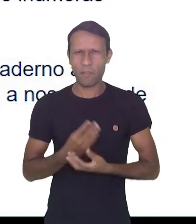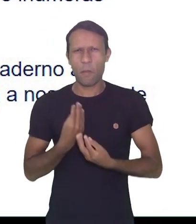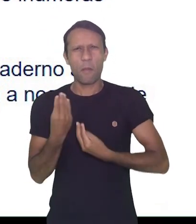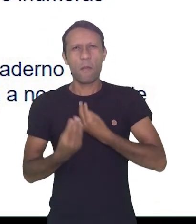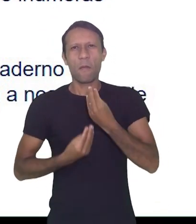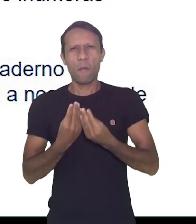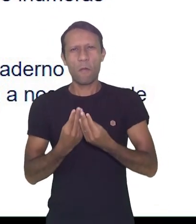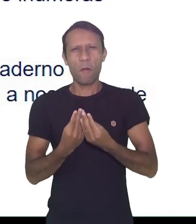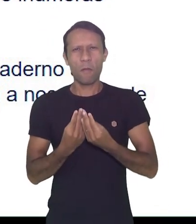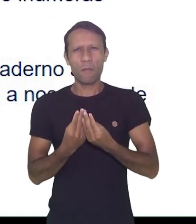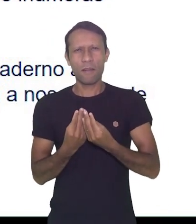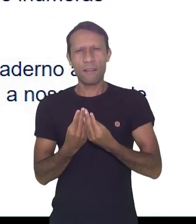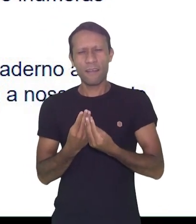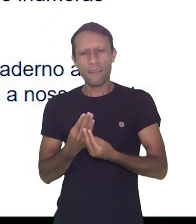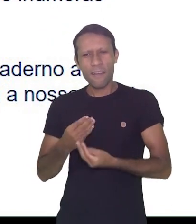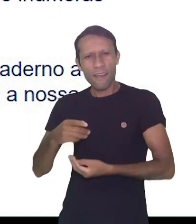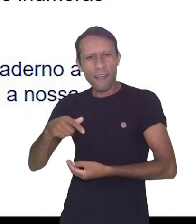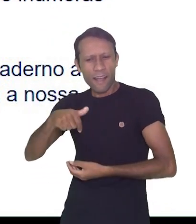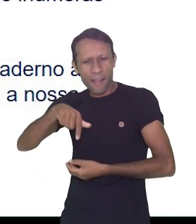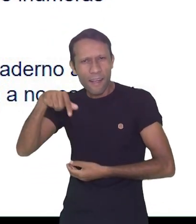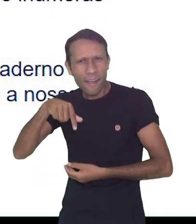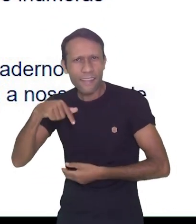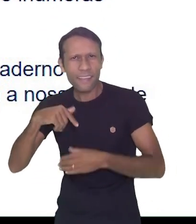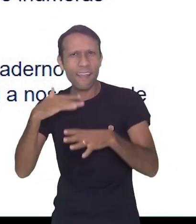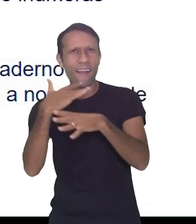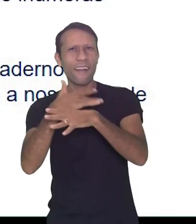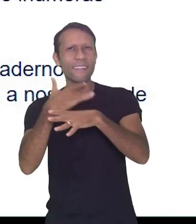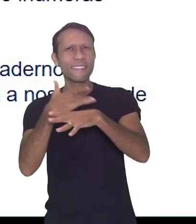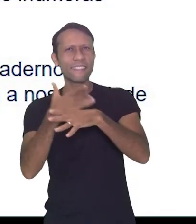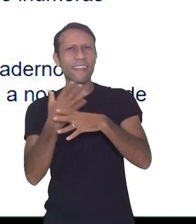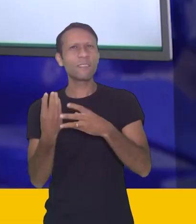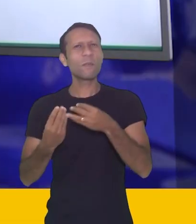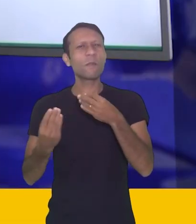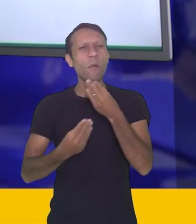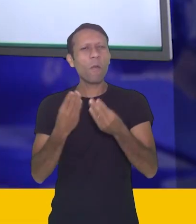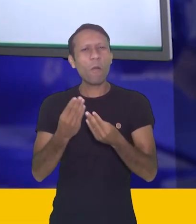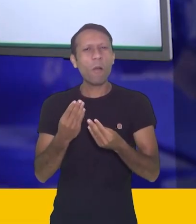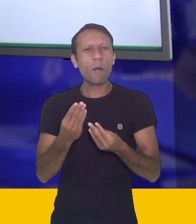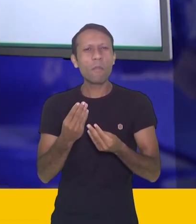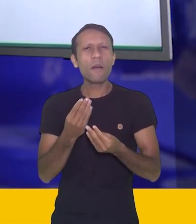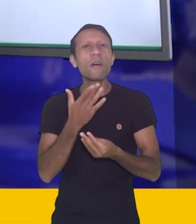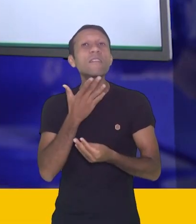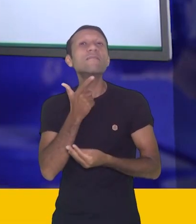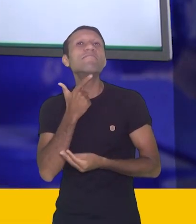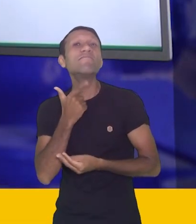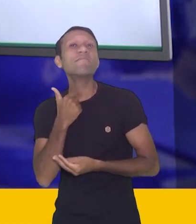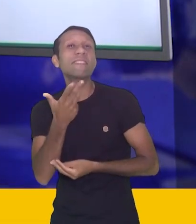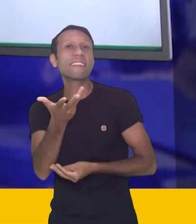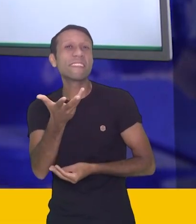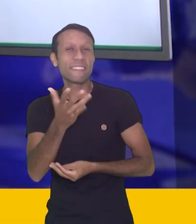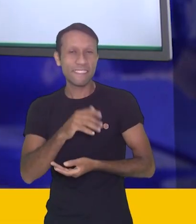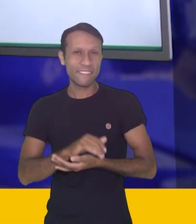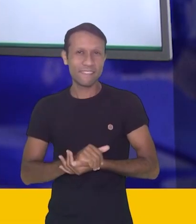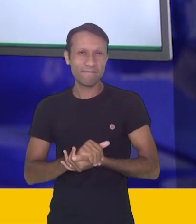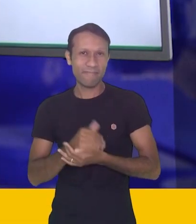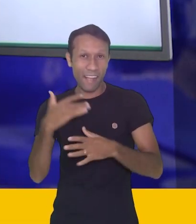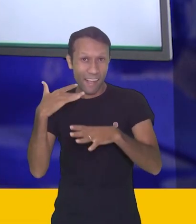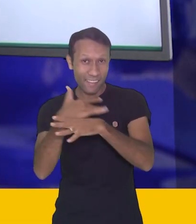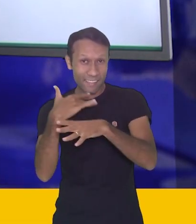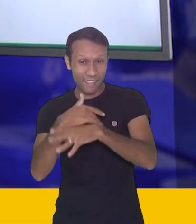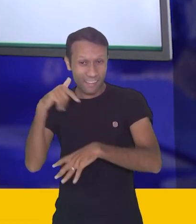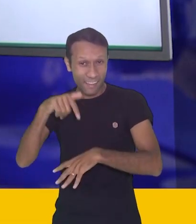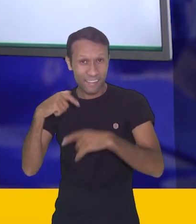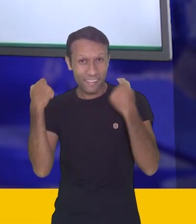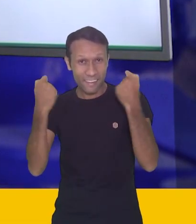seria a nossa cidade ideal? Como seria a Caruaru dos seus sonhos? Agora, a imaginação é tua,